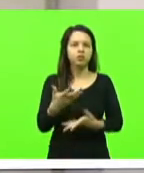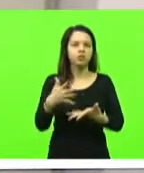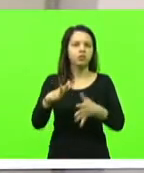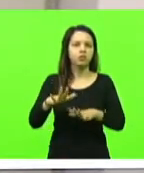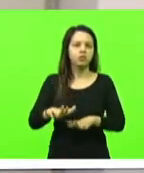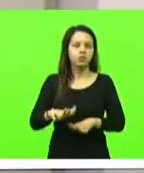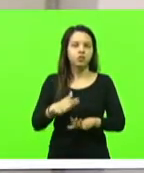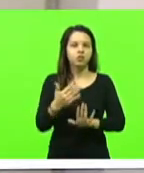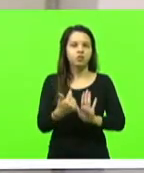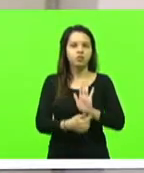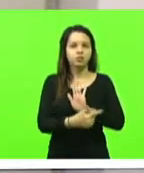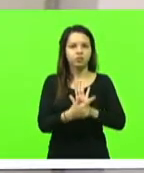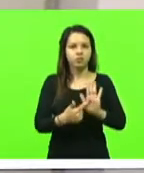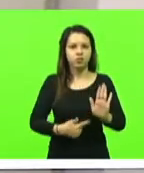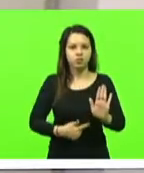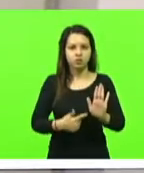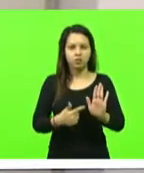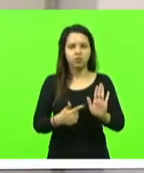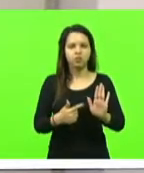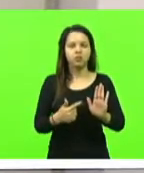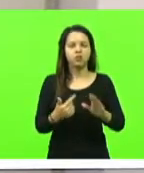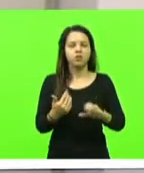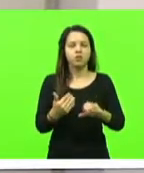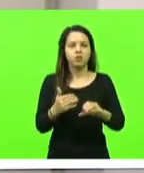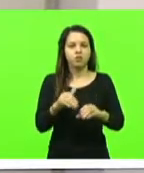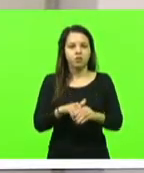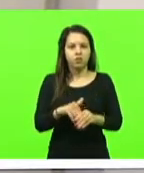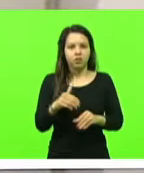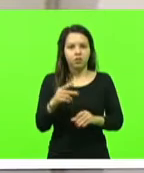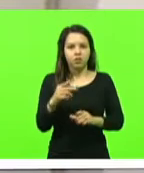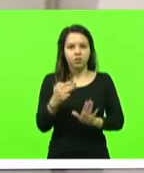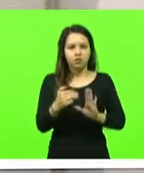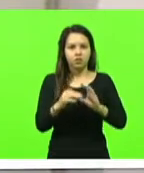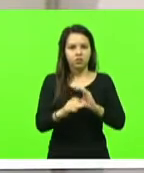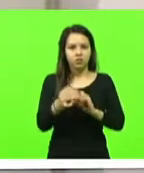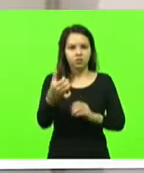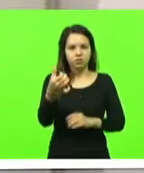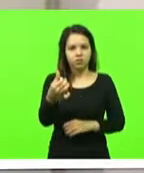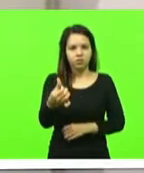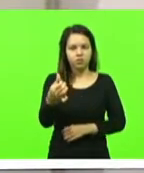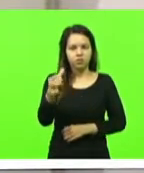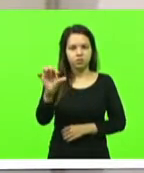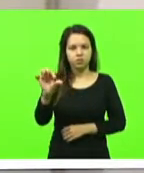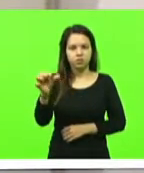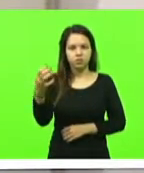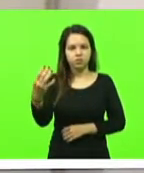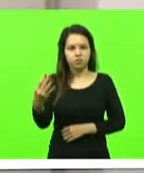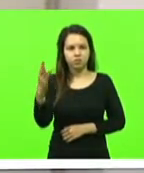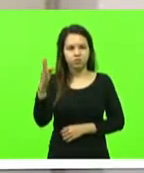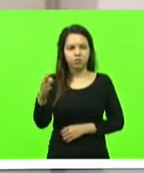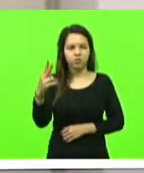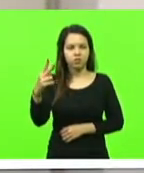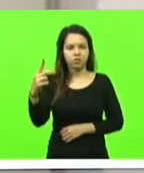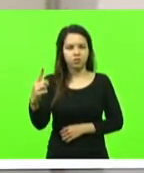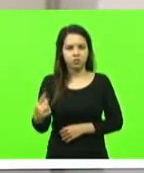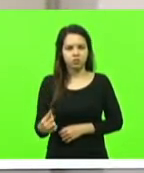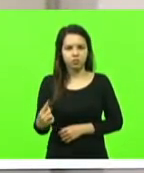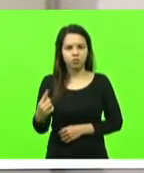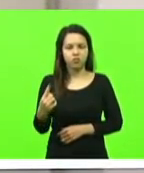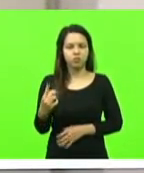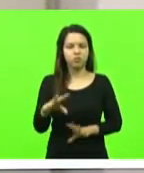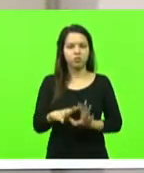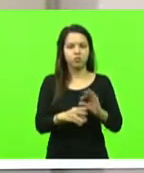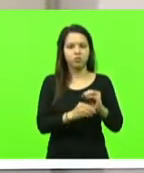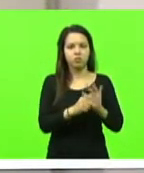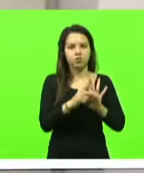o veto em turno único encaminhado pela mensagem número 694 barra 2021. Aposto ao